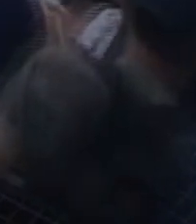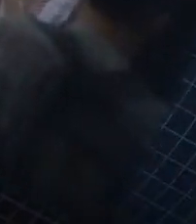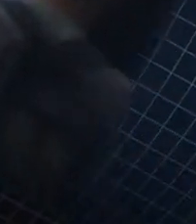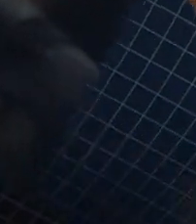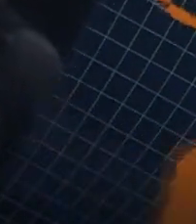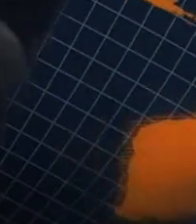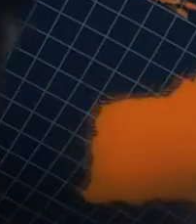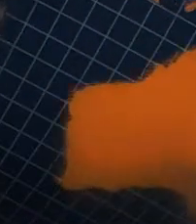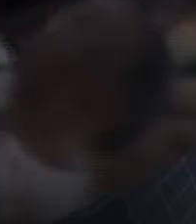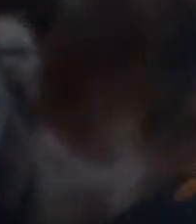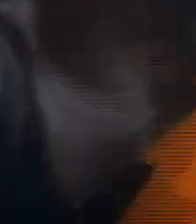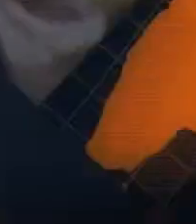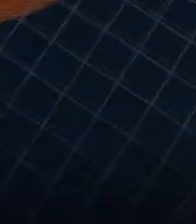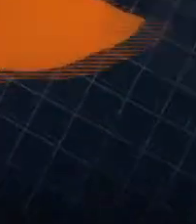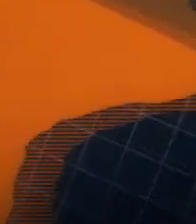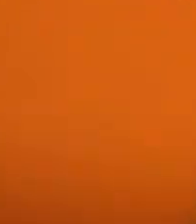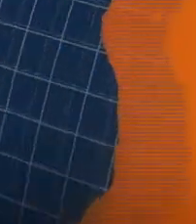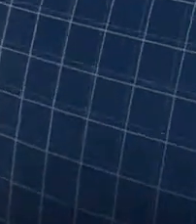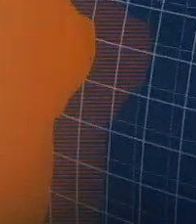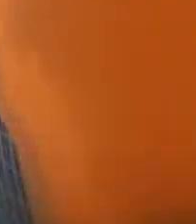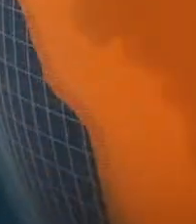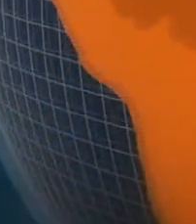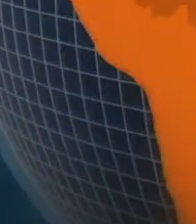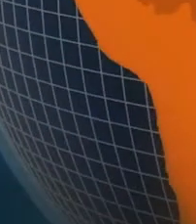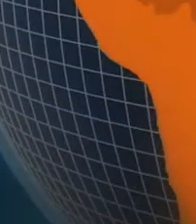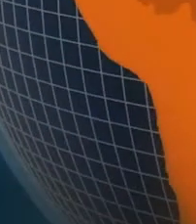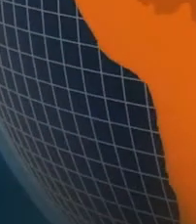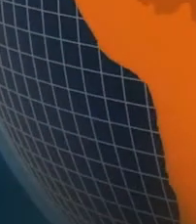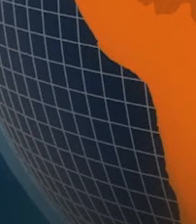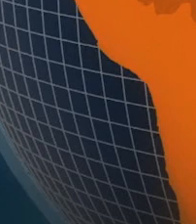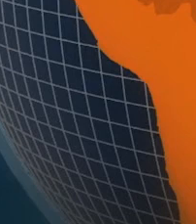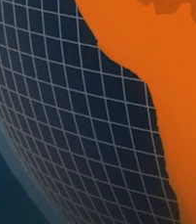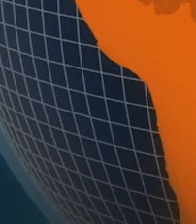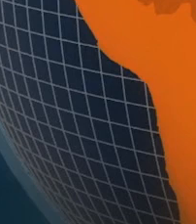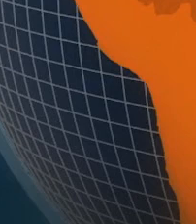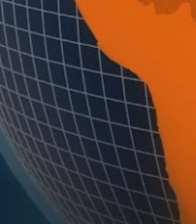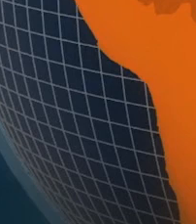Tchau. Tchau. Tchau. Tchau.